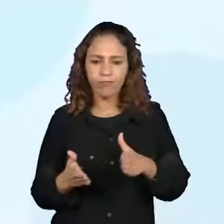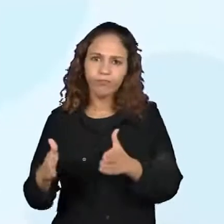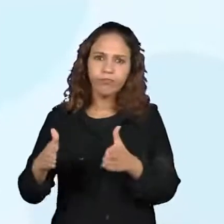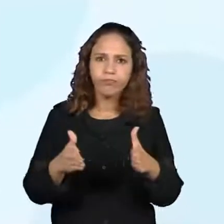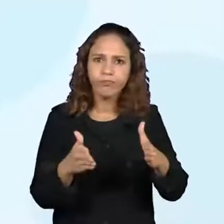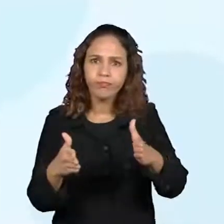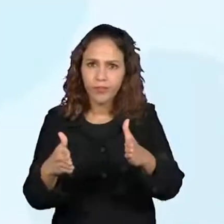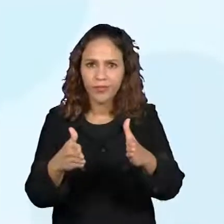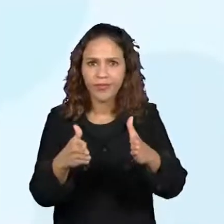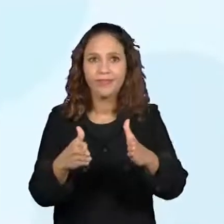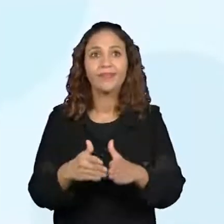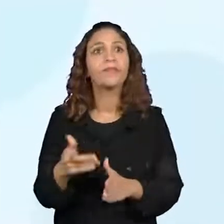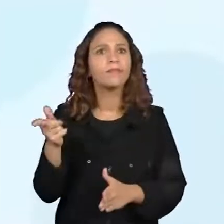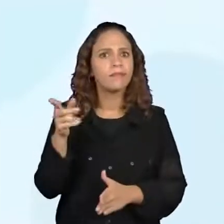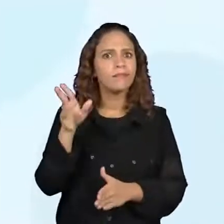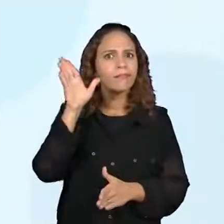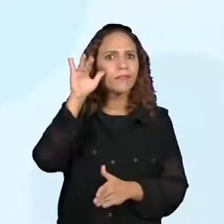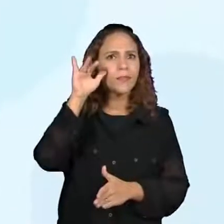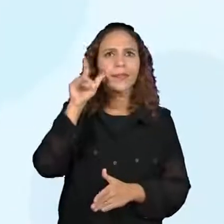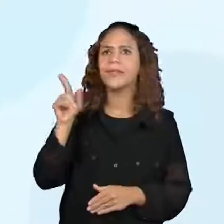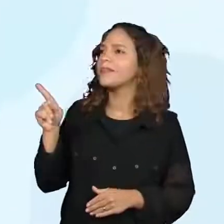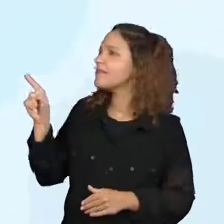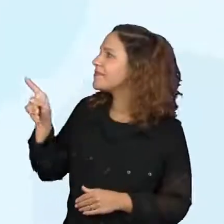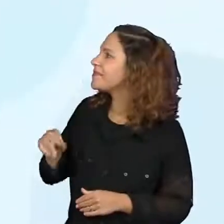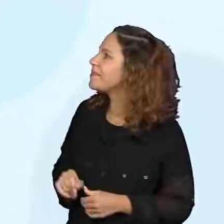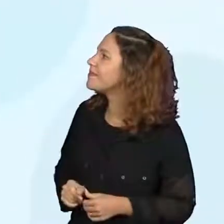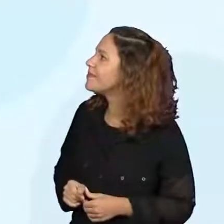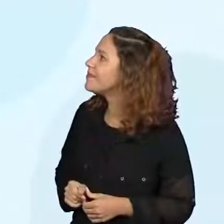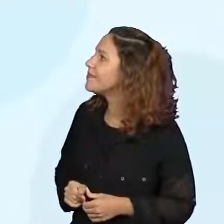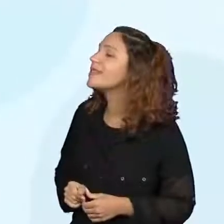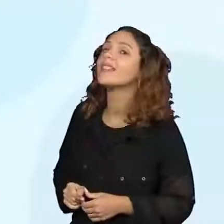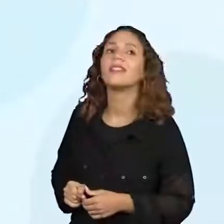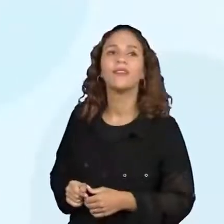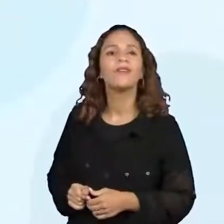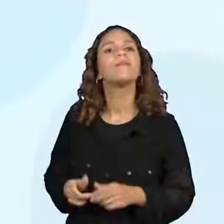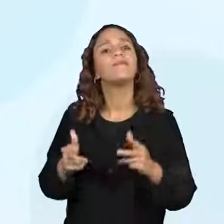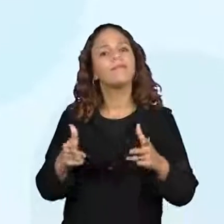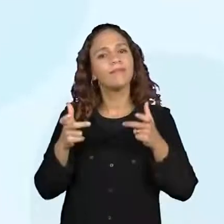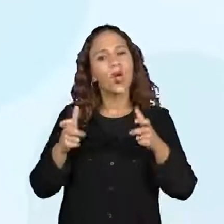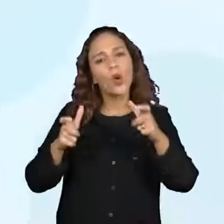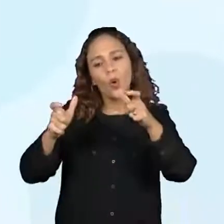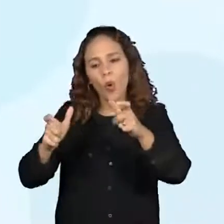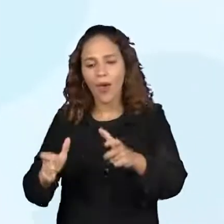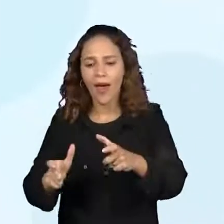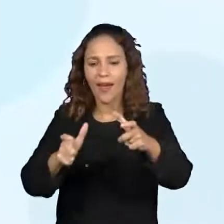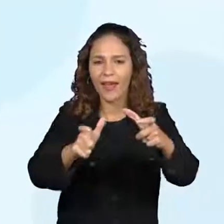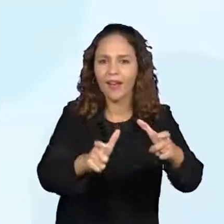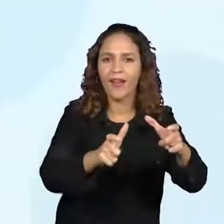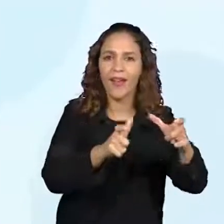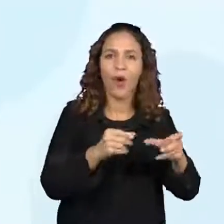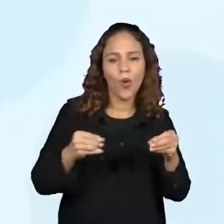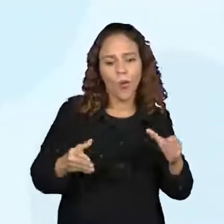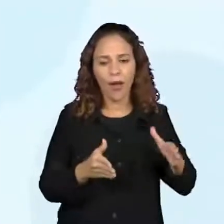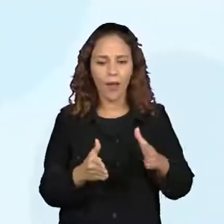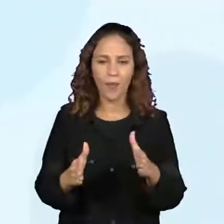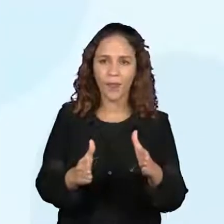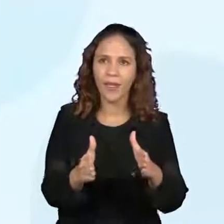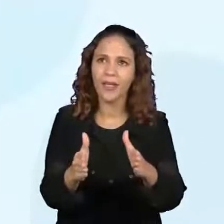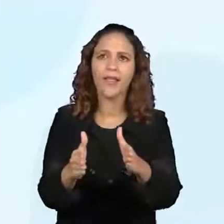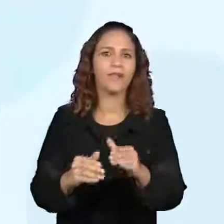observam a imagem aí, vamos falar sobre localização. O que mais? Trajetos.